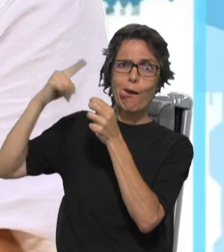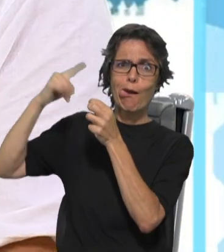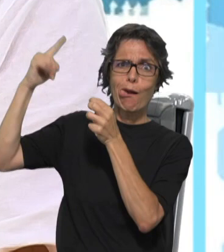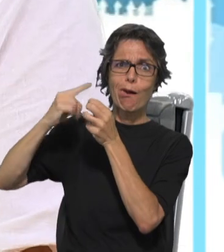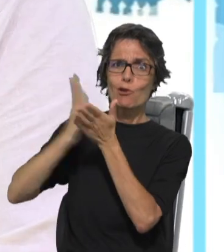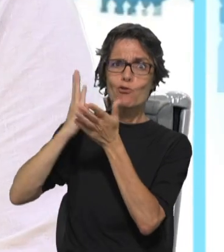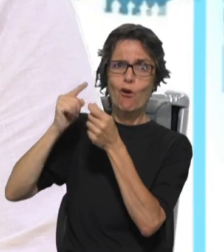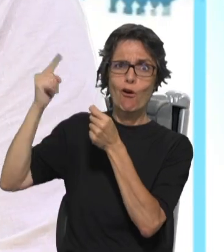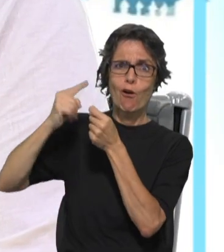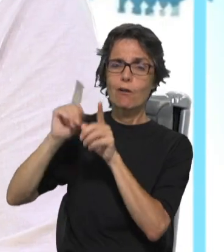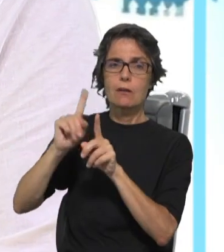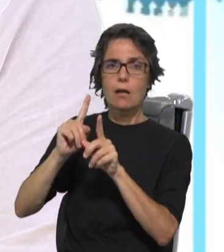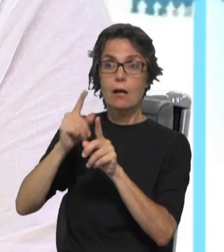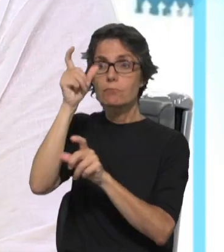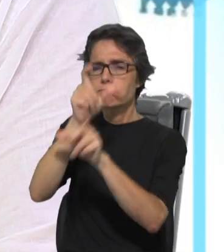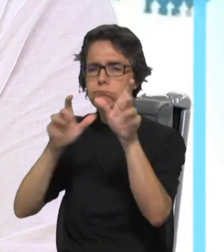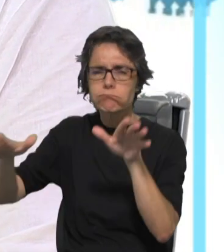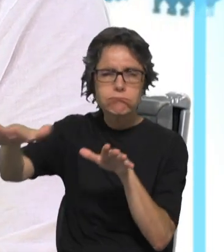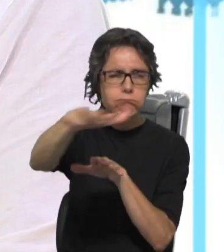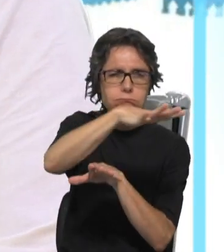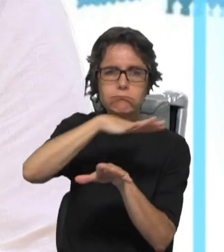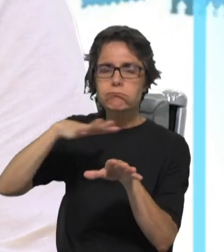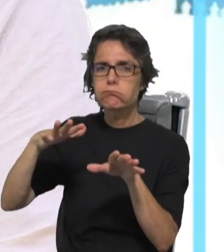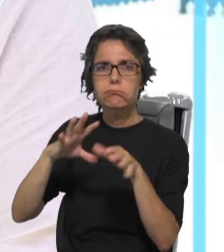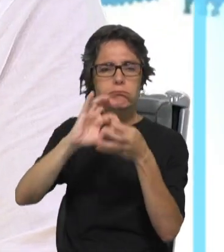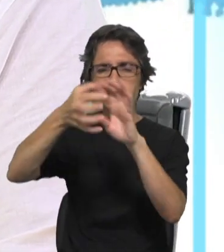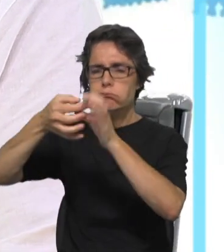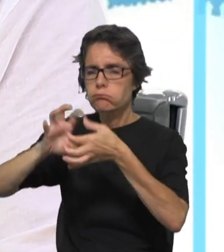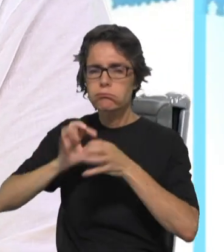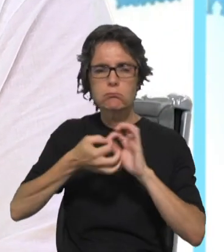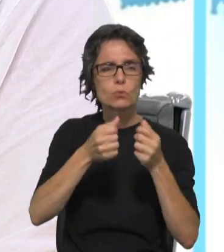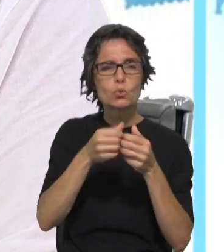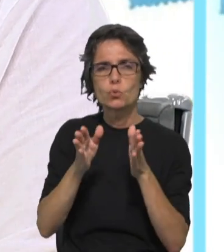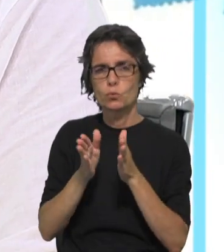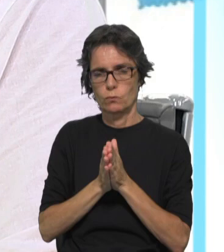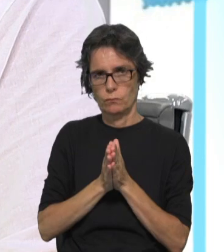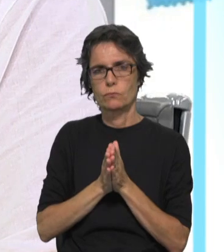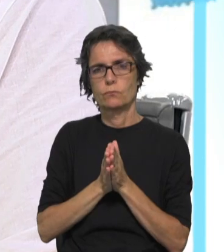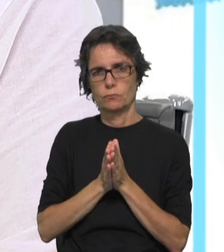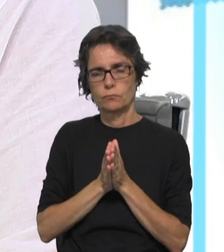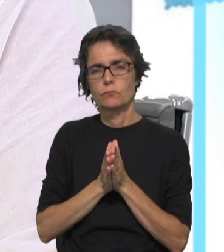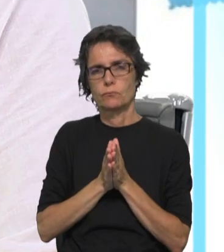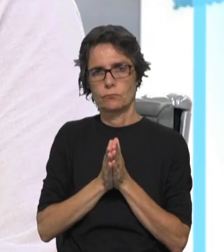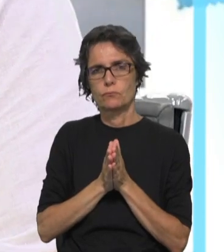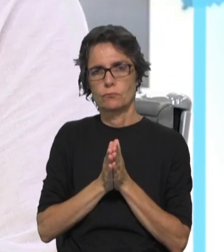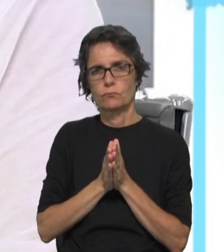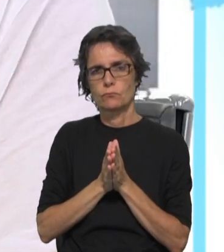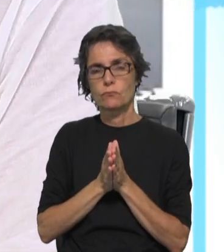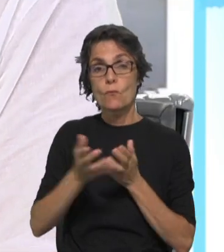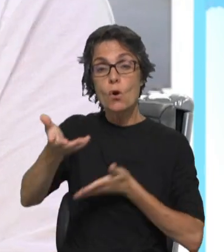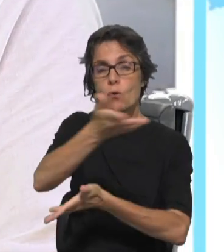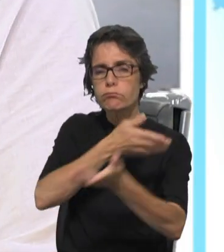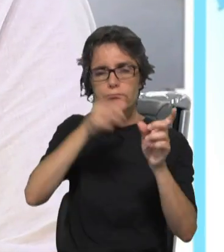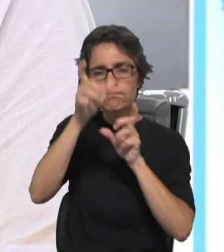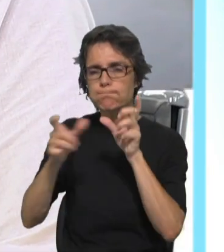direta com Deus. Ela passa obrigatoriamente, não pode deixar de passar obrigatoriamente pela relação com o outro